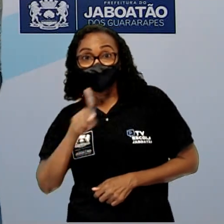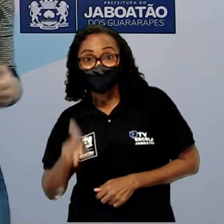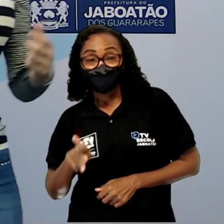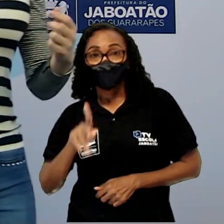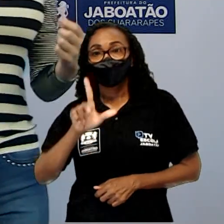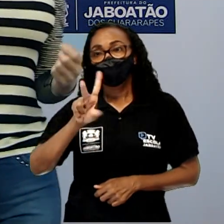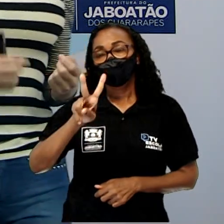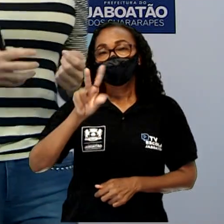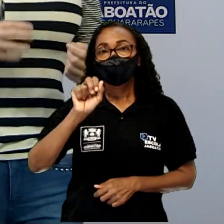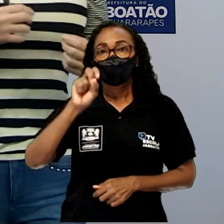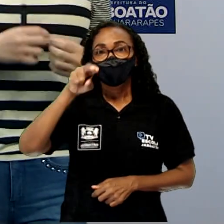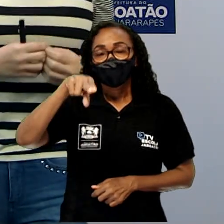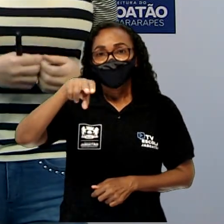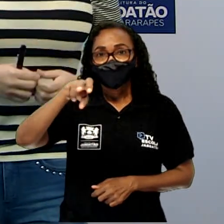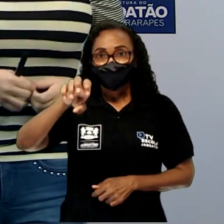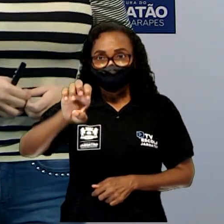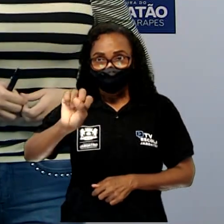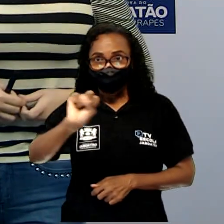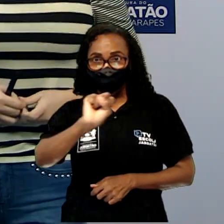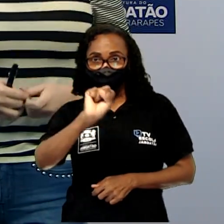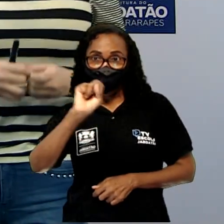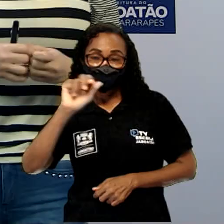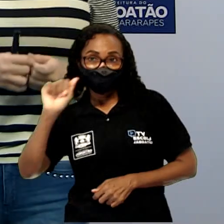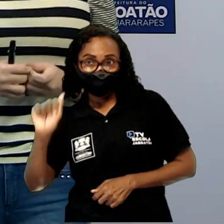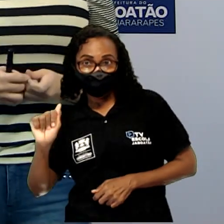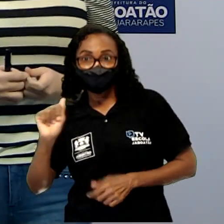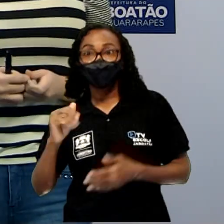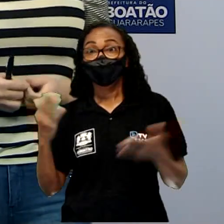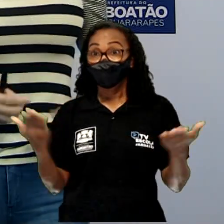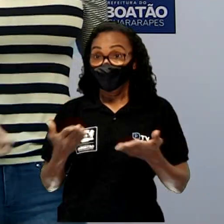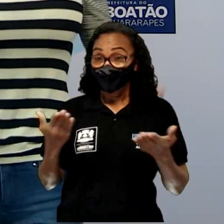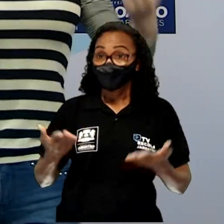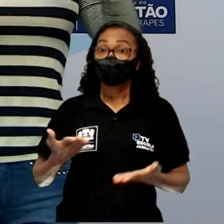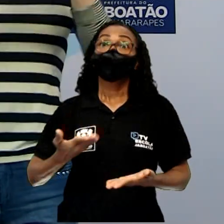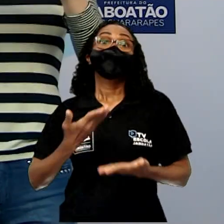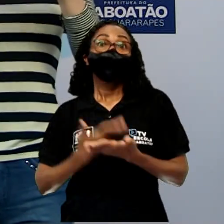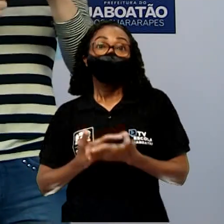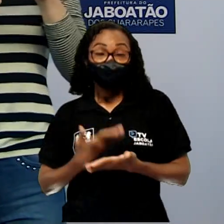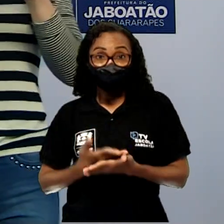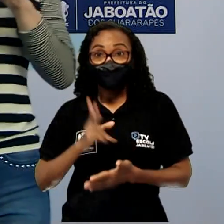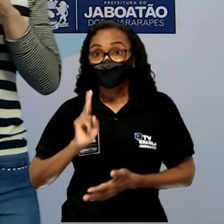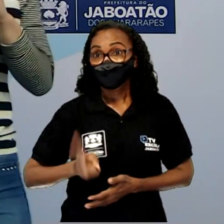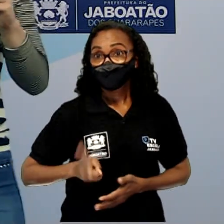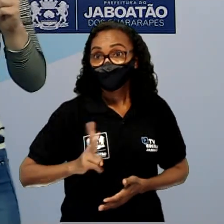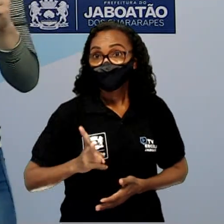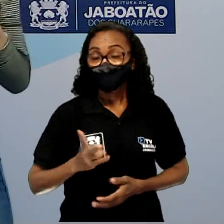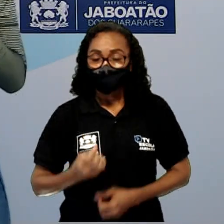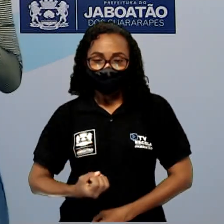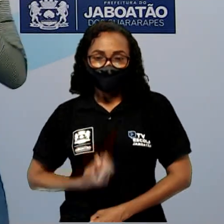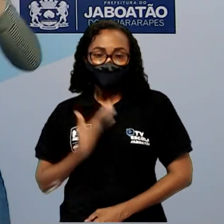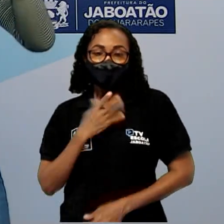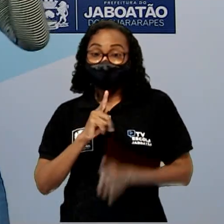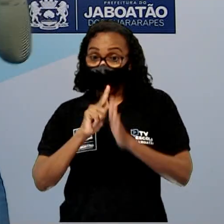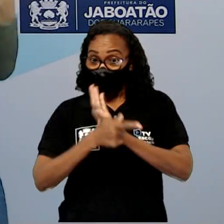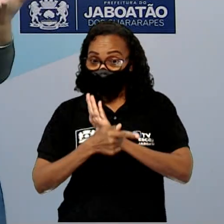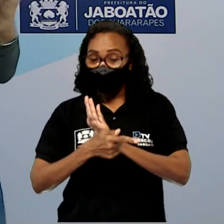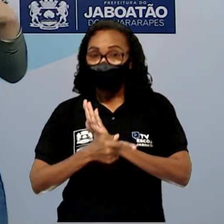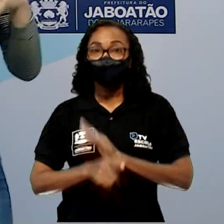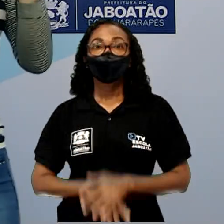anotaram, hoje nós vamos continuar estudando o gênero poema. Só que o nosso objetivo vai ser